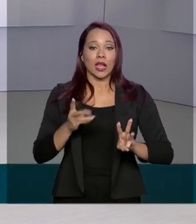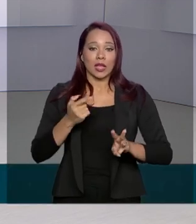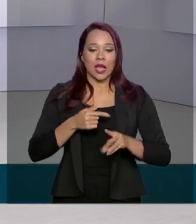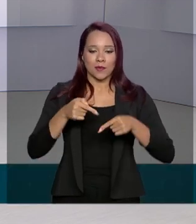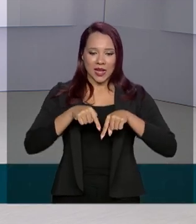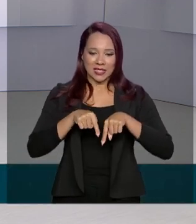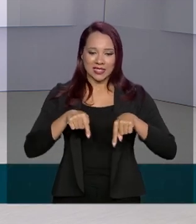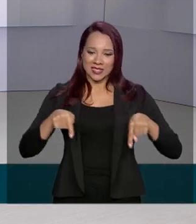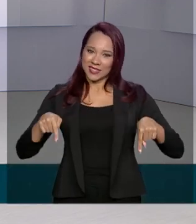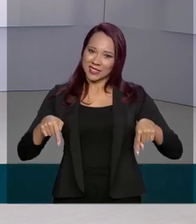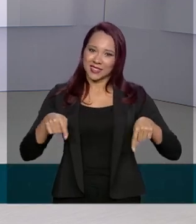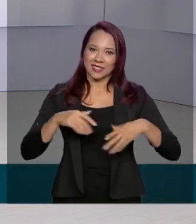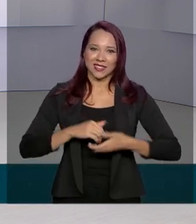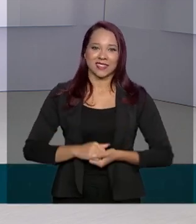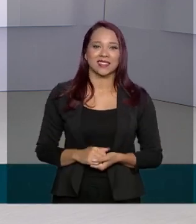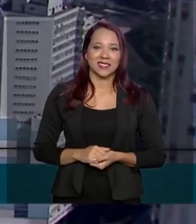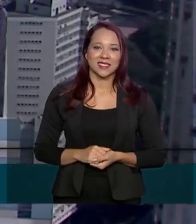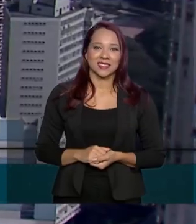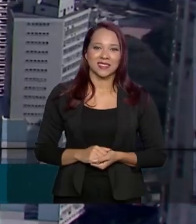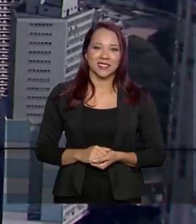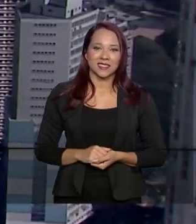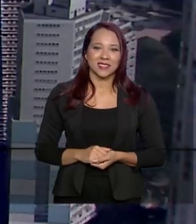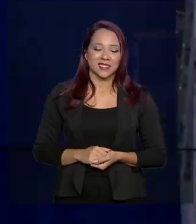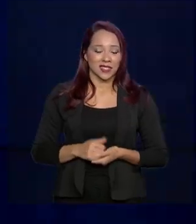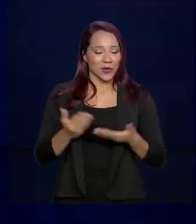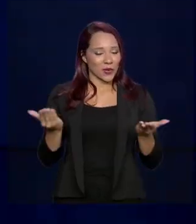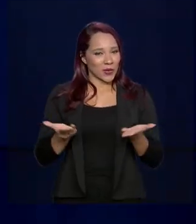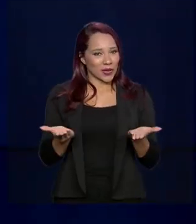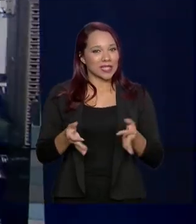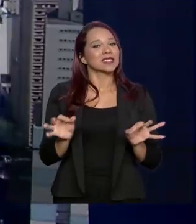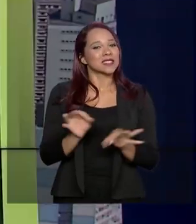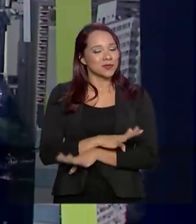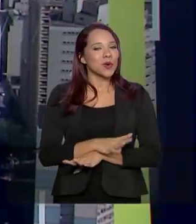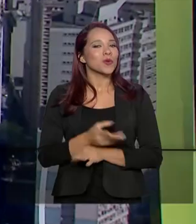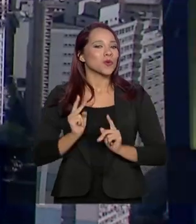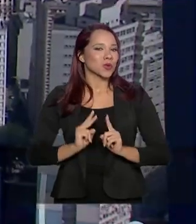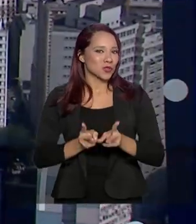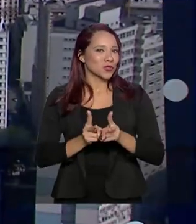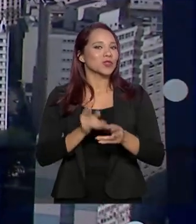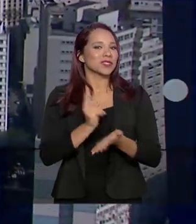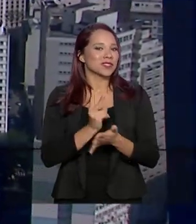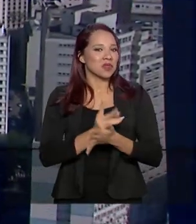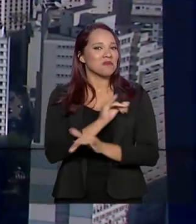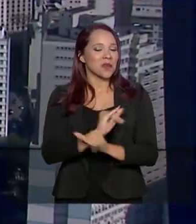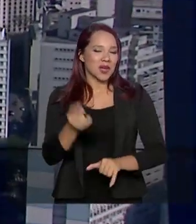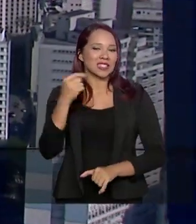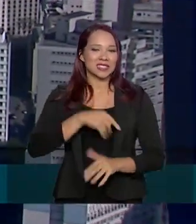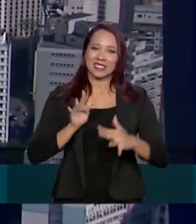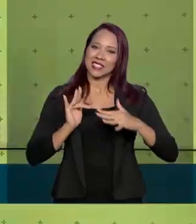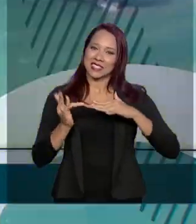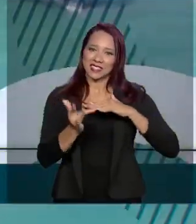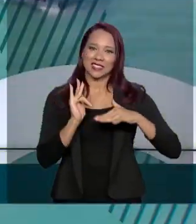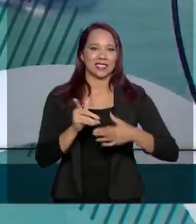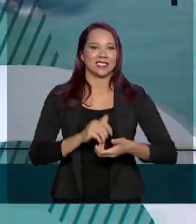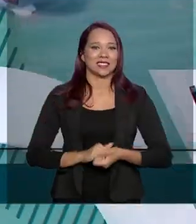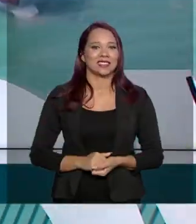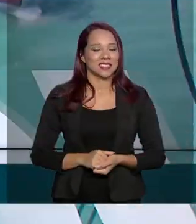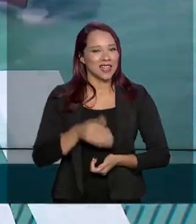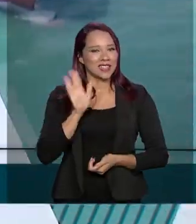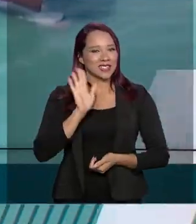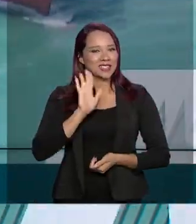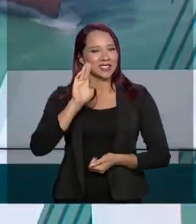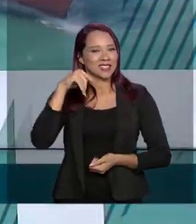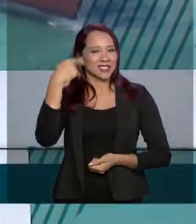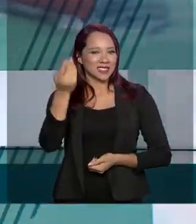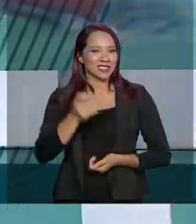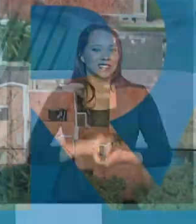site que aparece aí na sua tela. A gente fica por aqui. Continue bem informado pelas nossas redes sociais. Até a